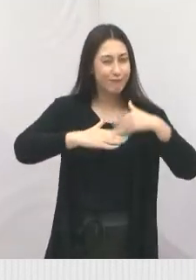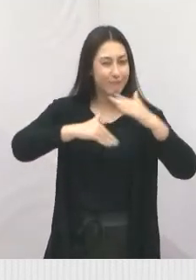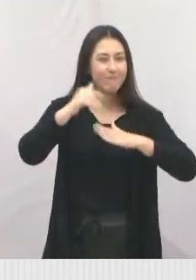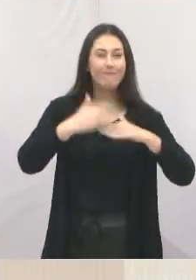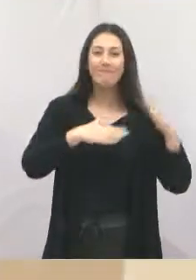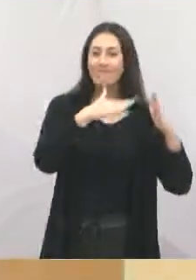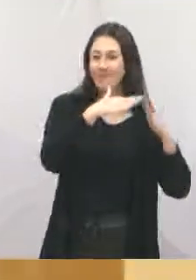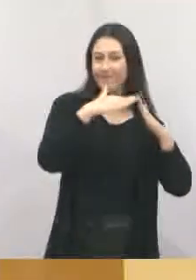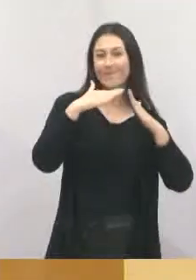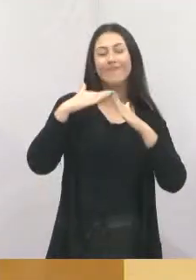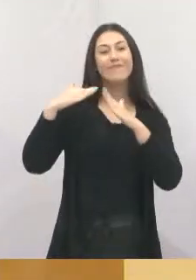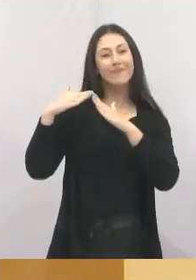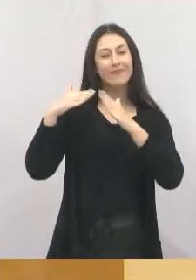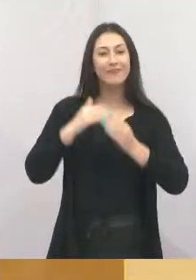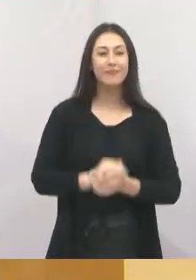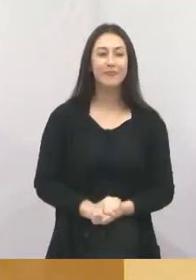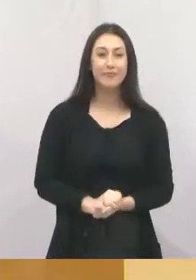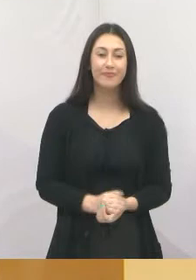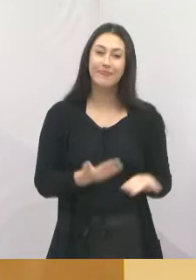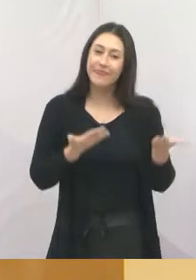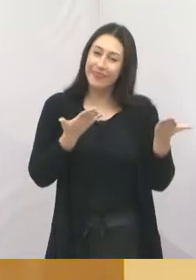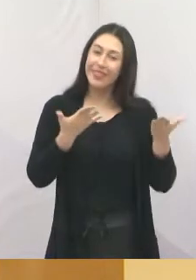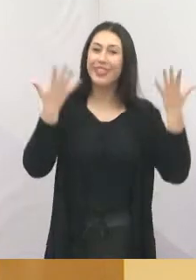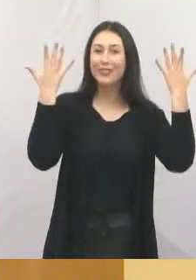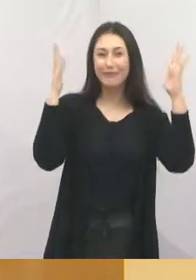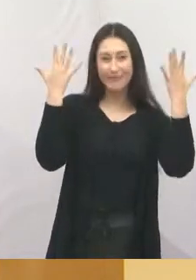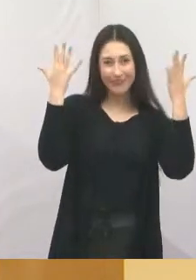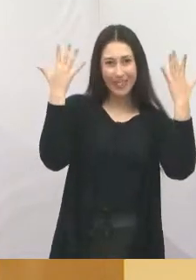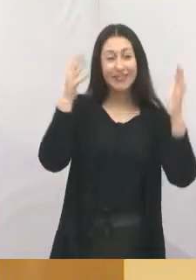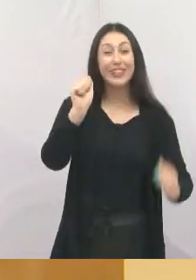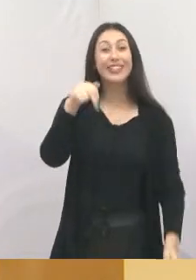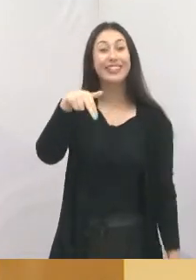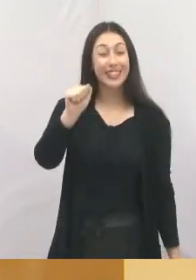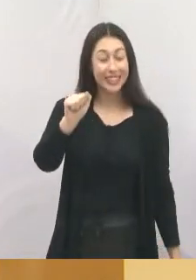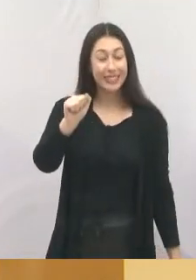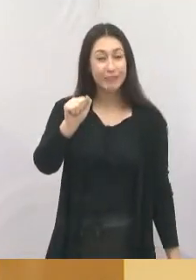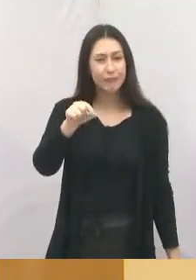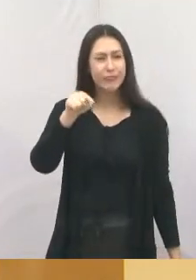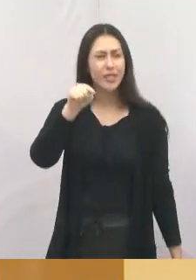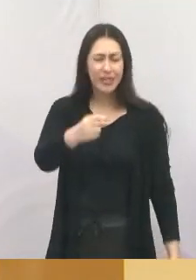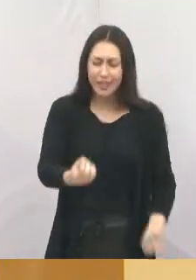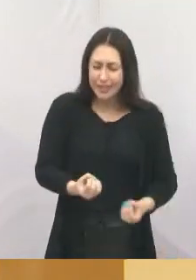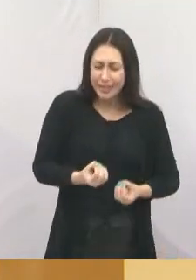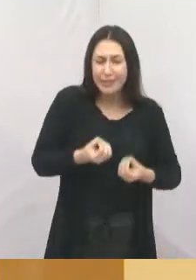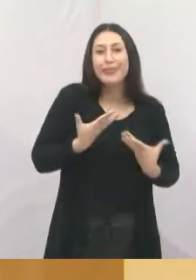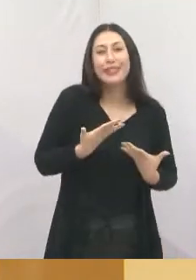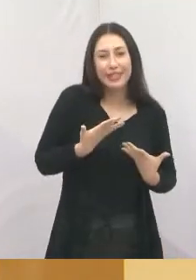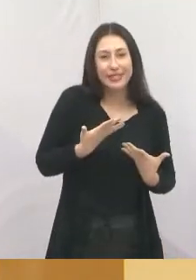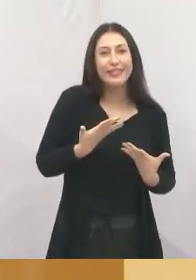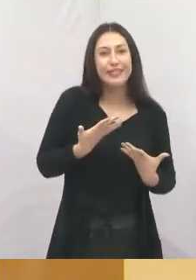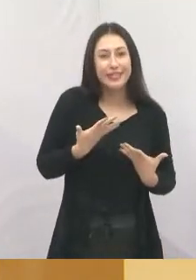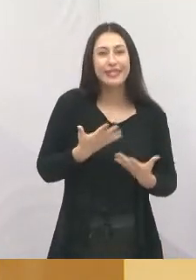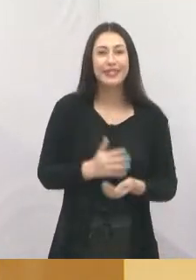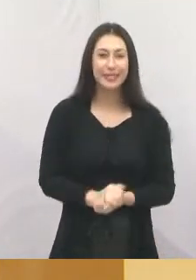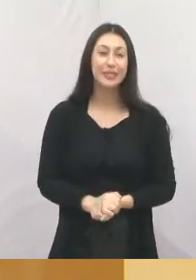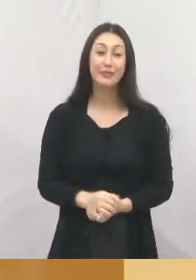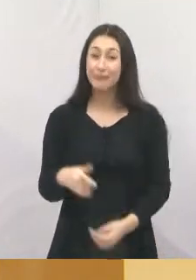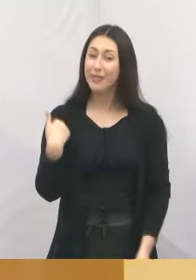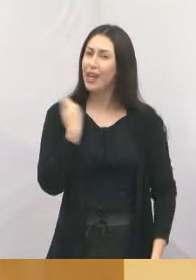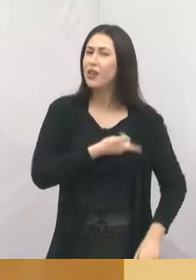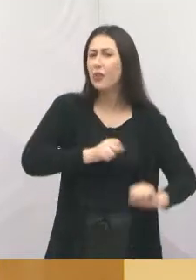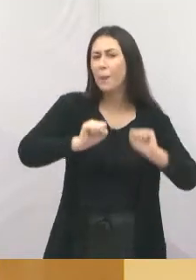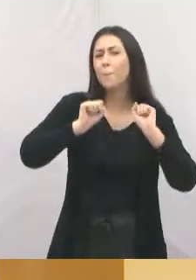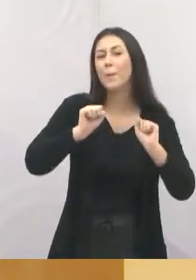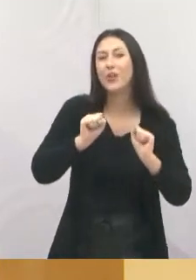casa das crianças. É isso, parabéns, Ana. Você nos inspira muito e que a gente